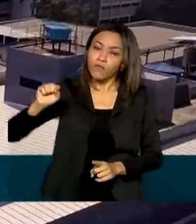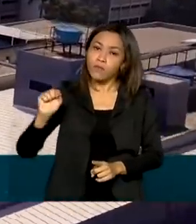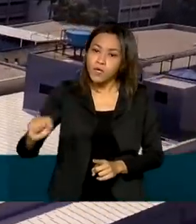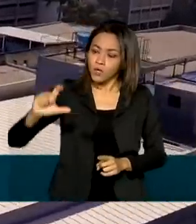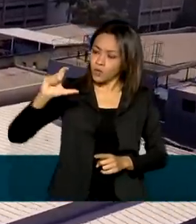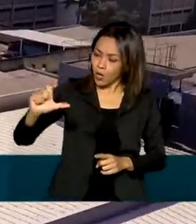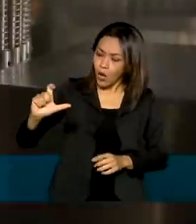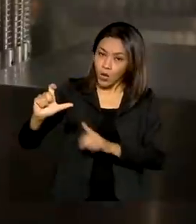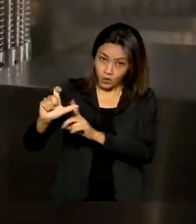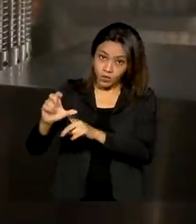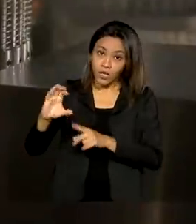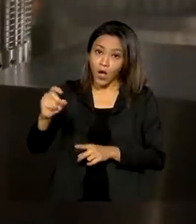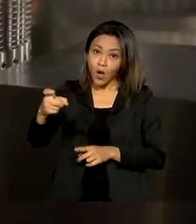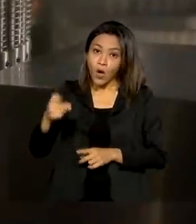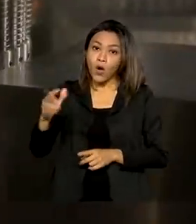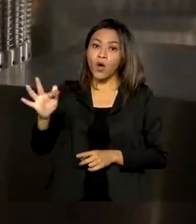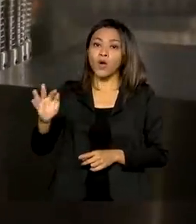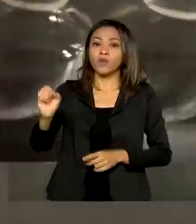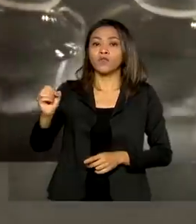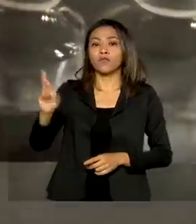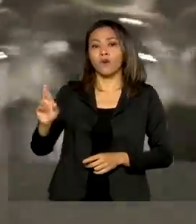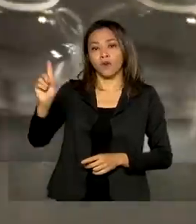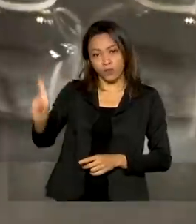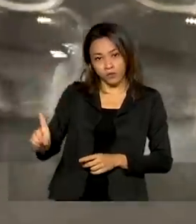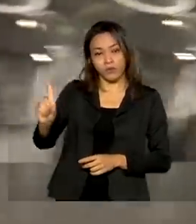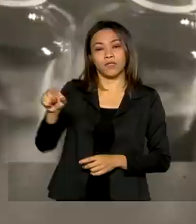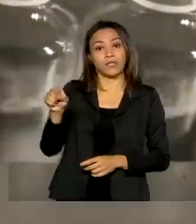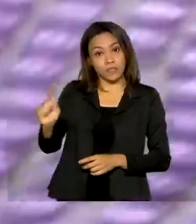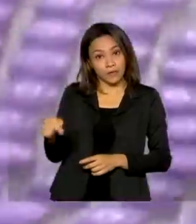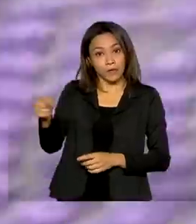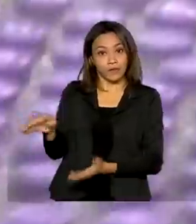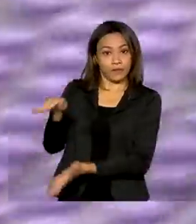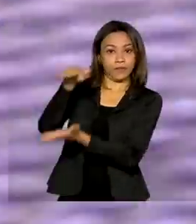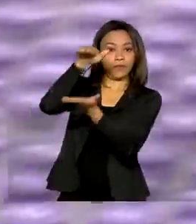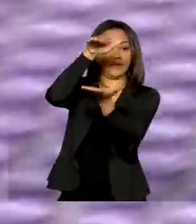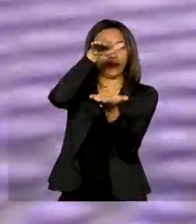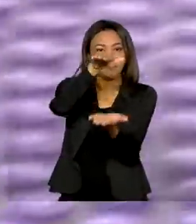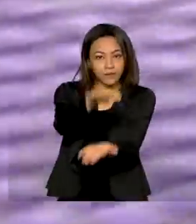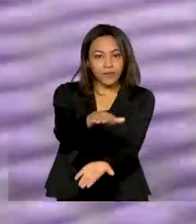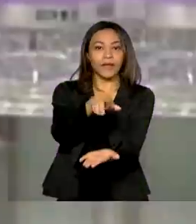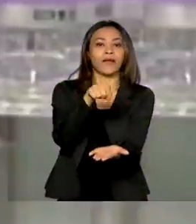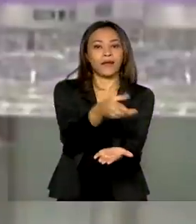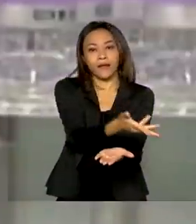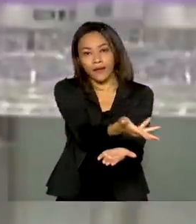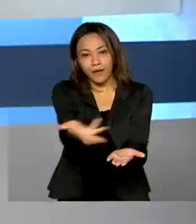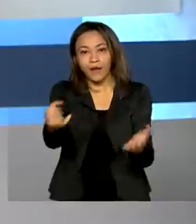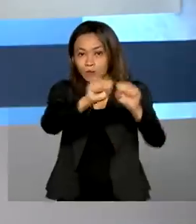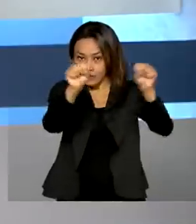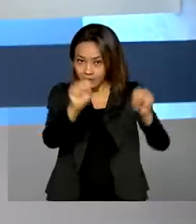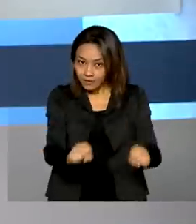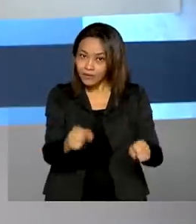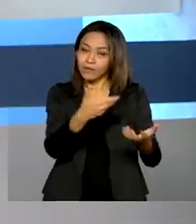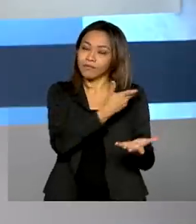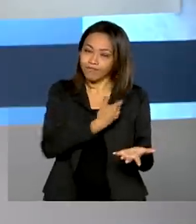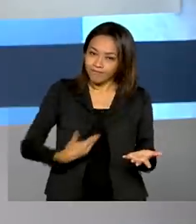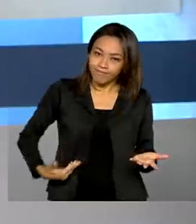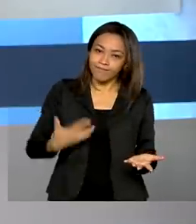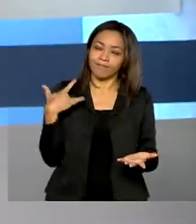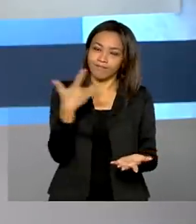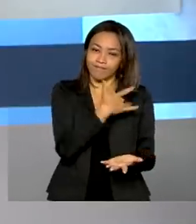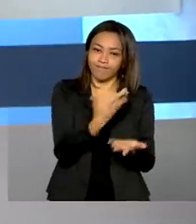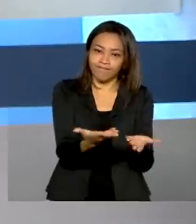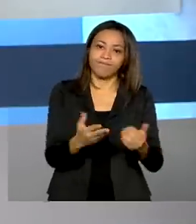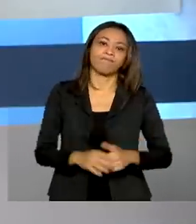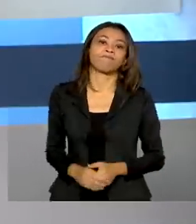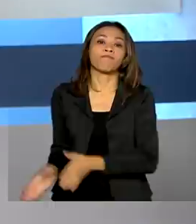da Oxford-AstraZeneca produzidas e entregues ao Sistema Nacional de Imunização. O auxílio